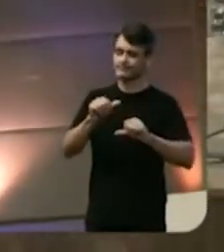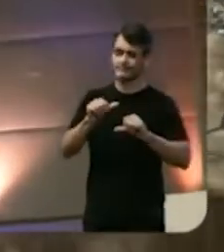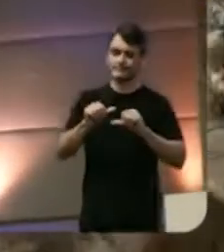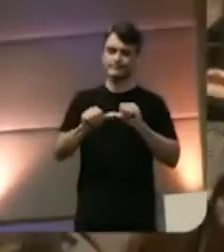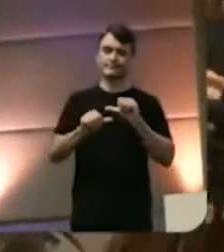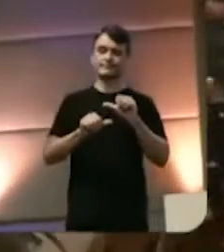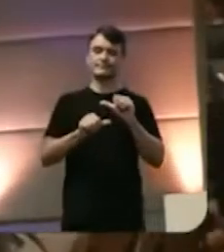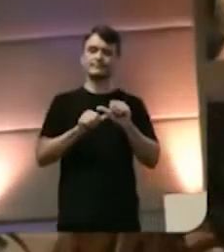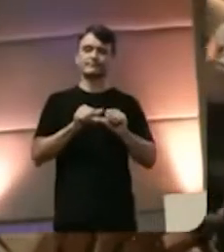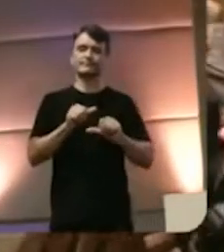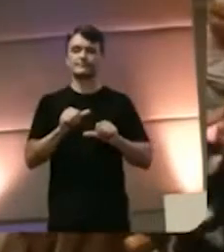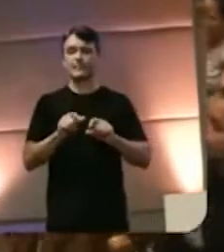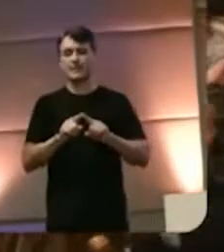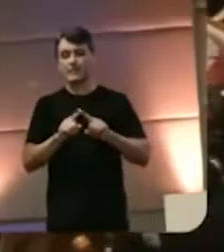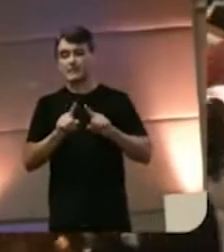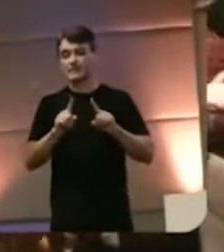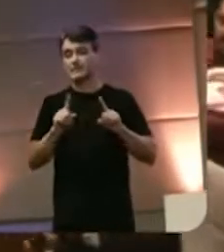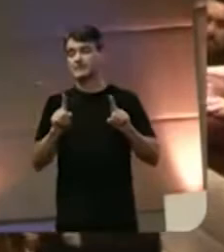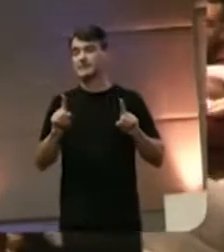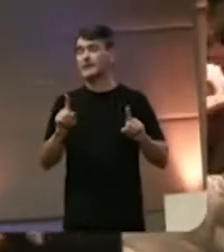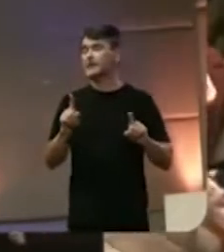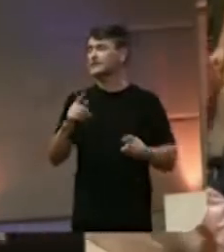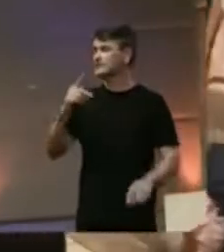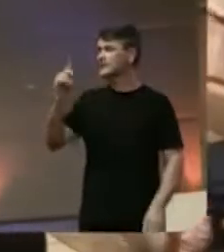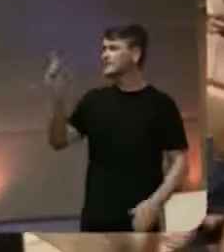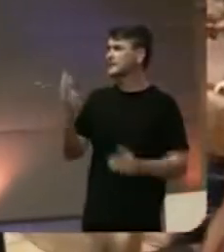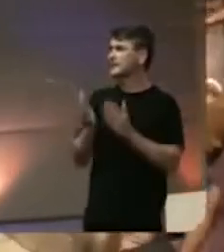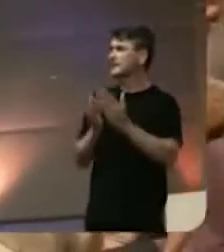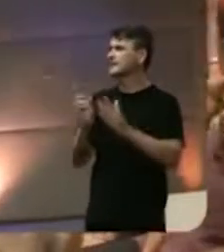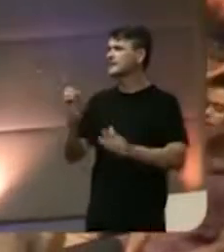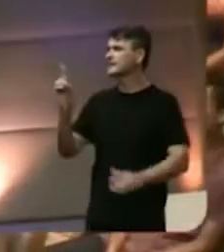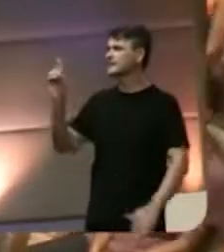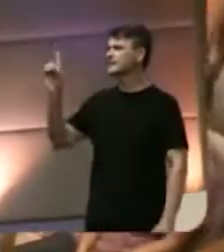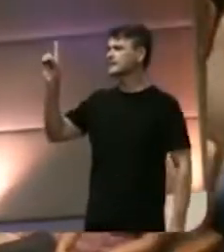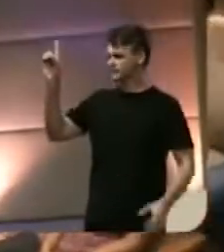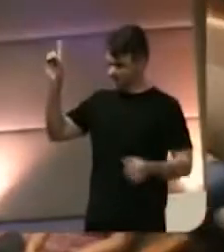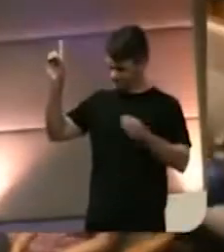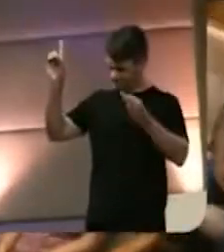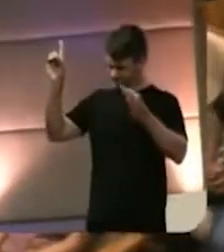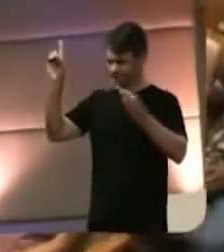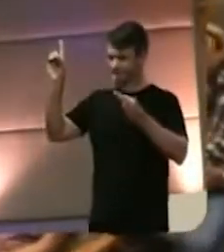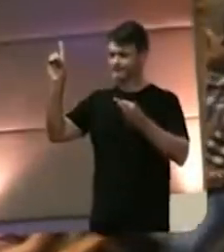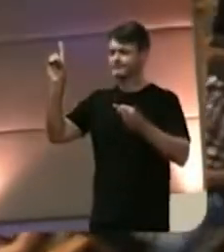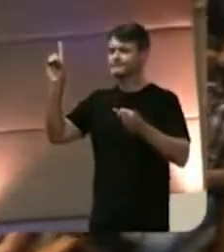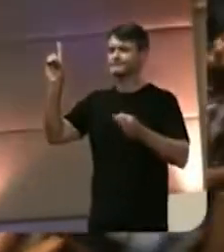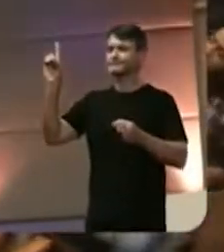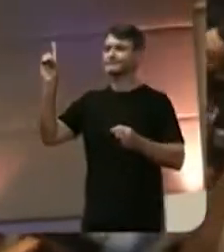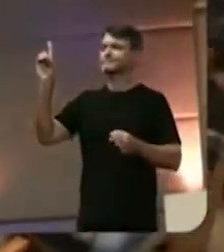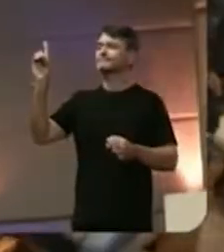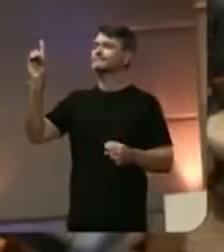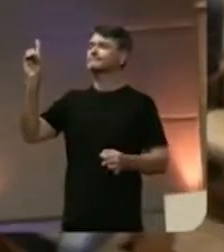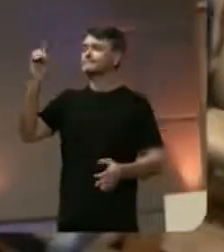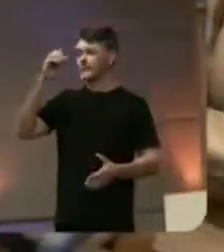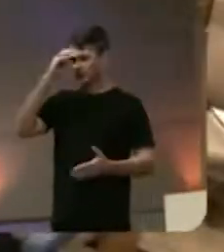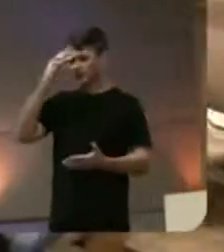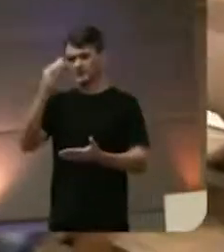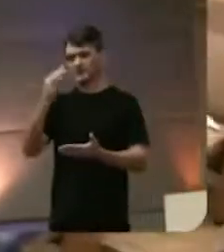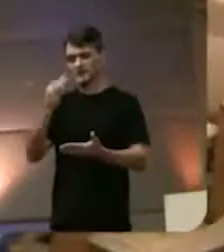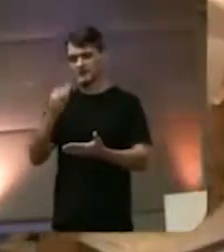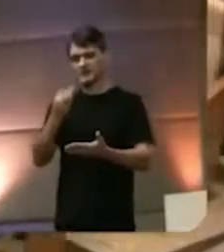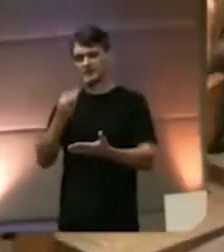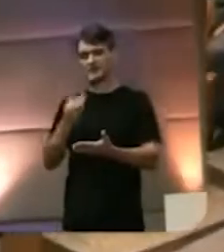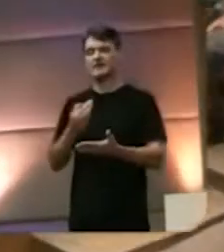pode mudar, mas tua palavra vai se